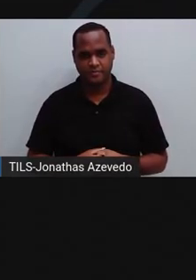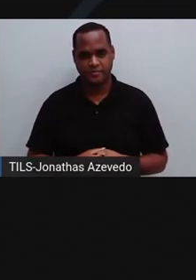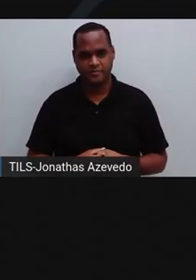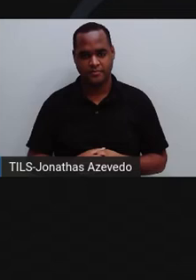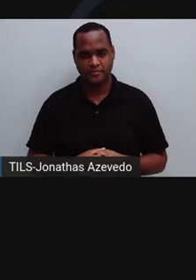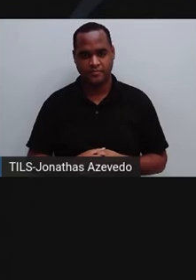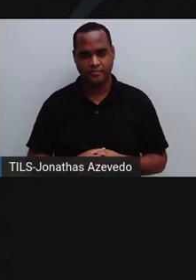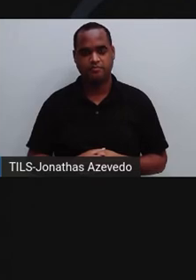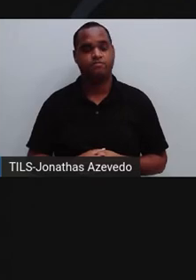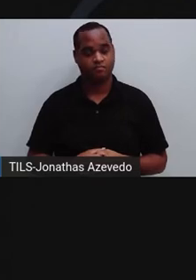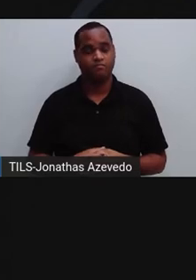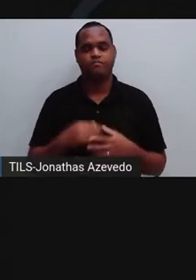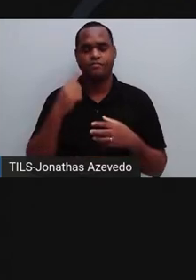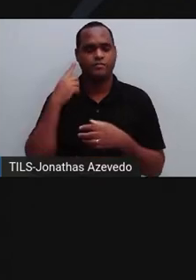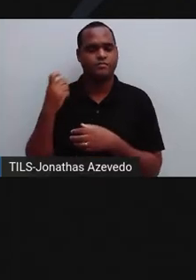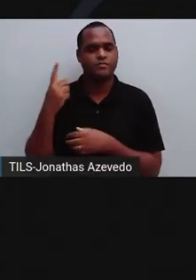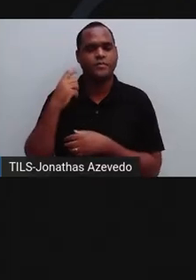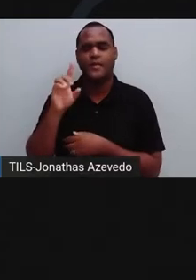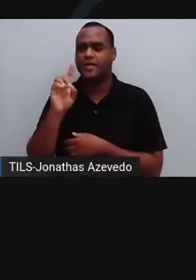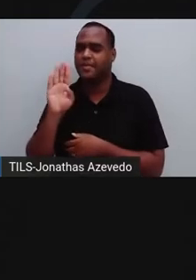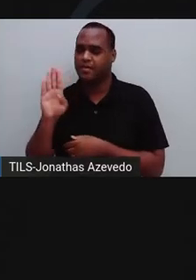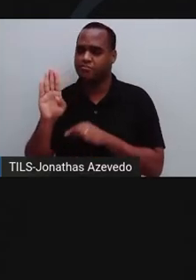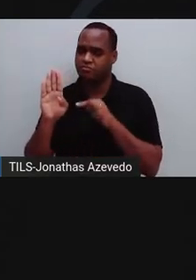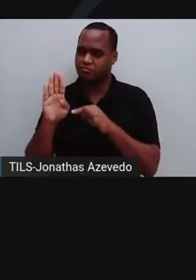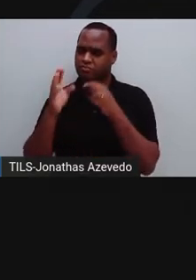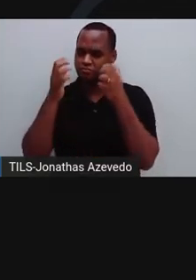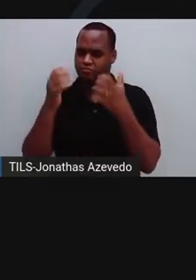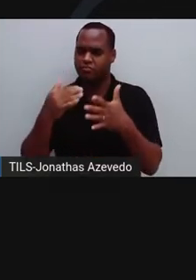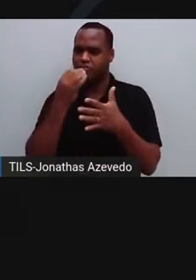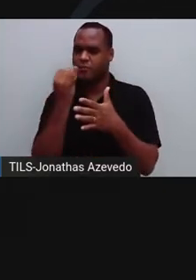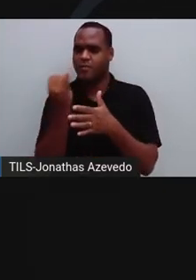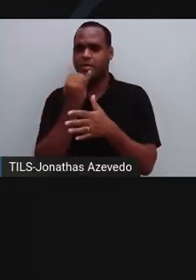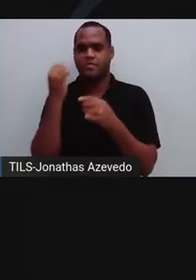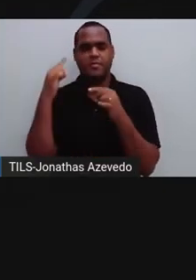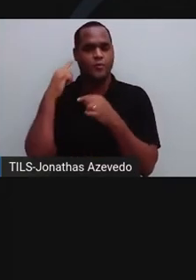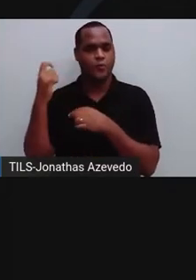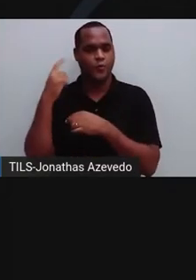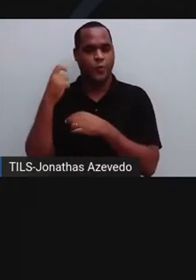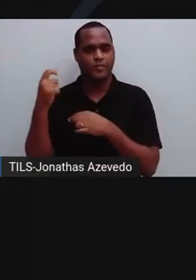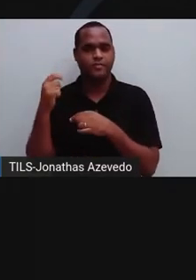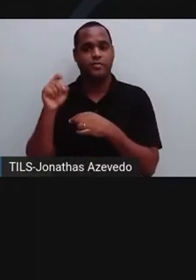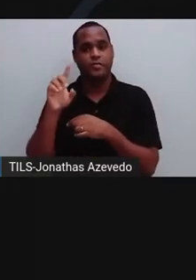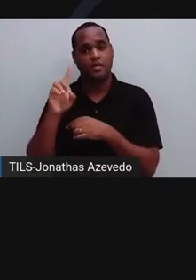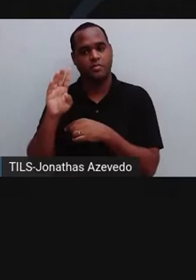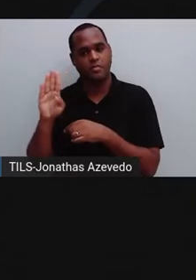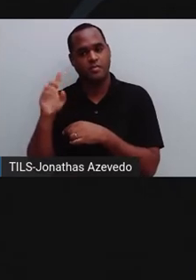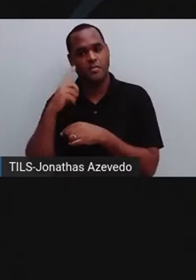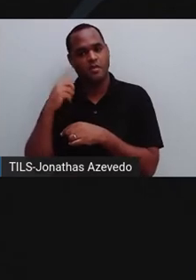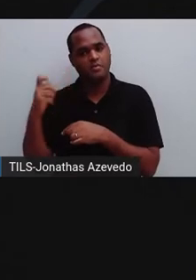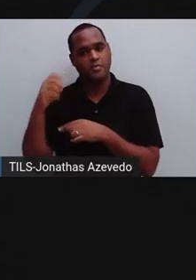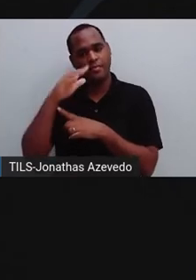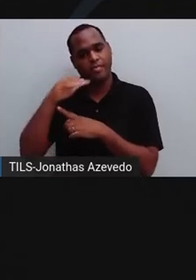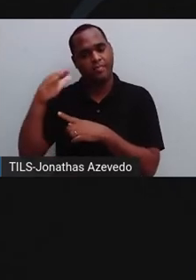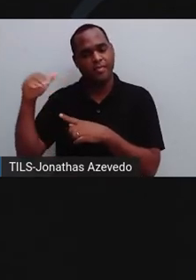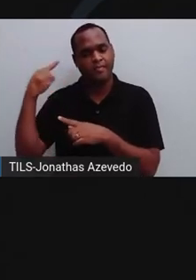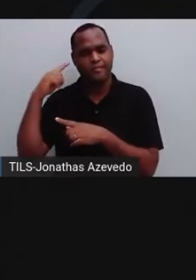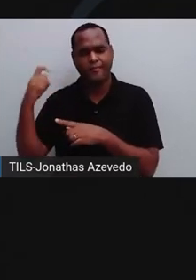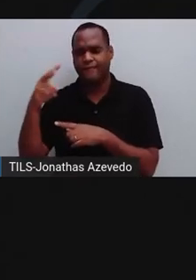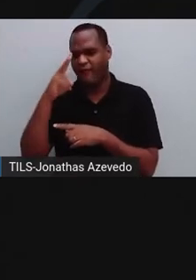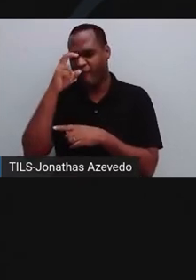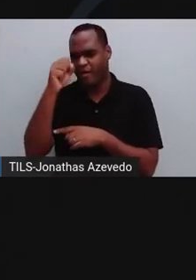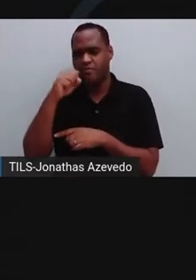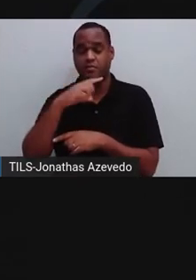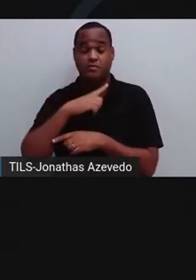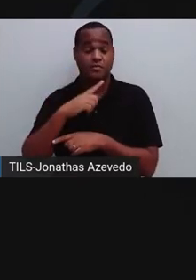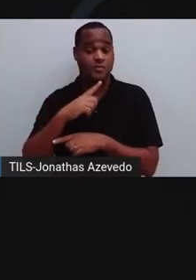O ruído é medido em decibéis, uma unidade de pressão sonora. Quanto maior a pressão de uma onda sonora, mais forte o som.